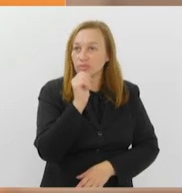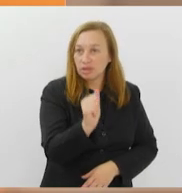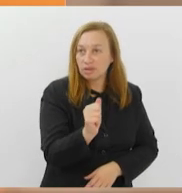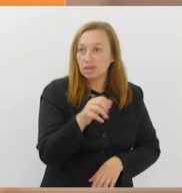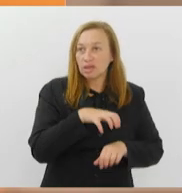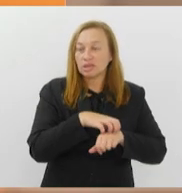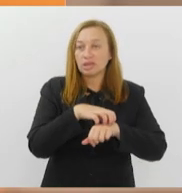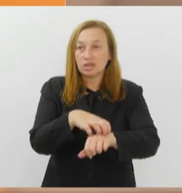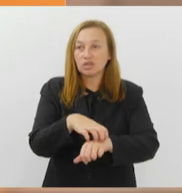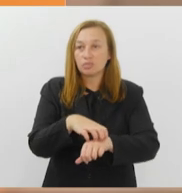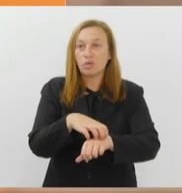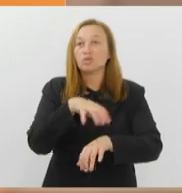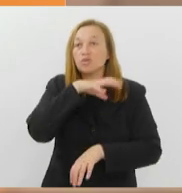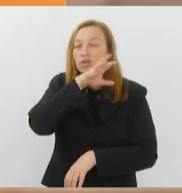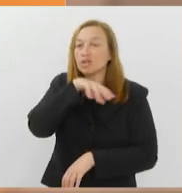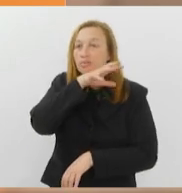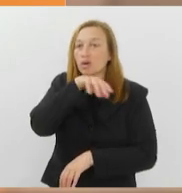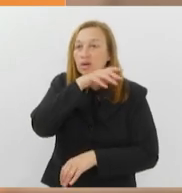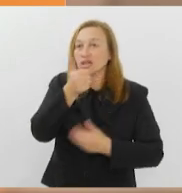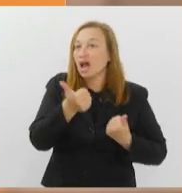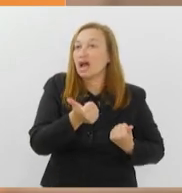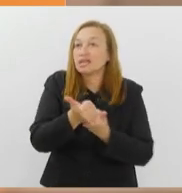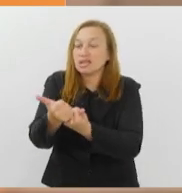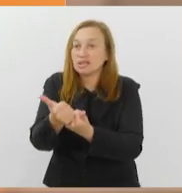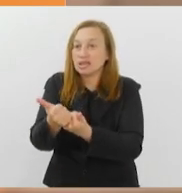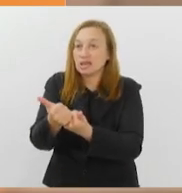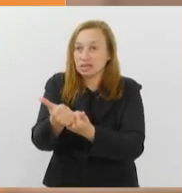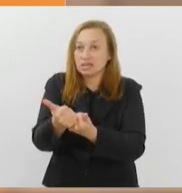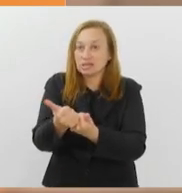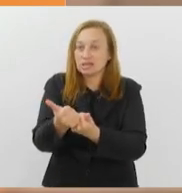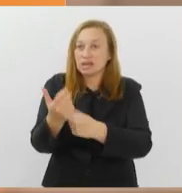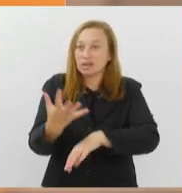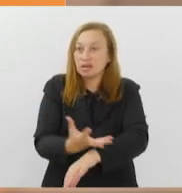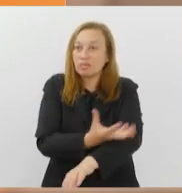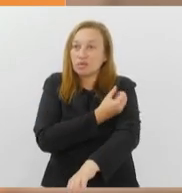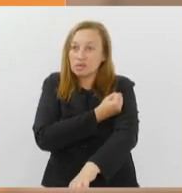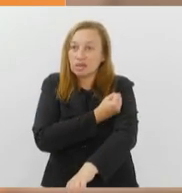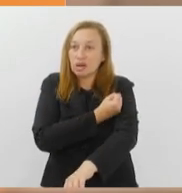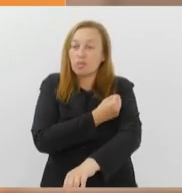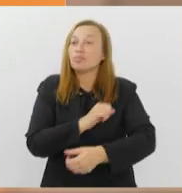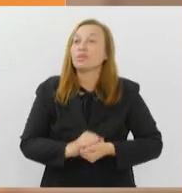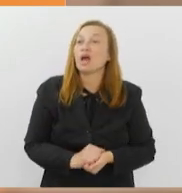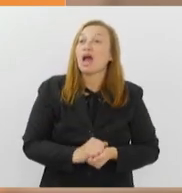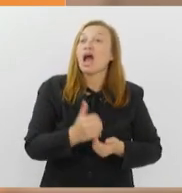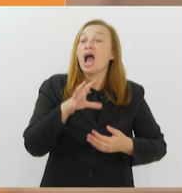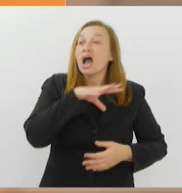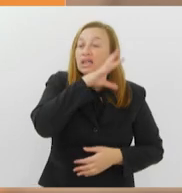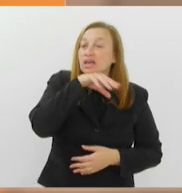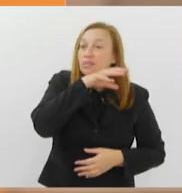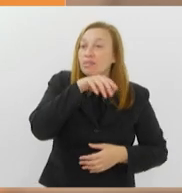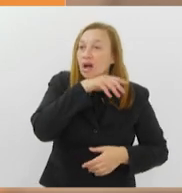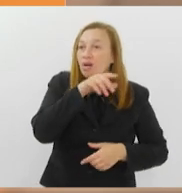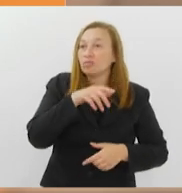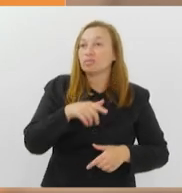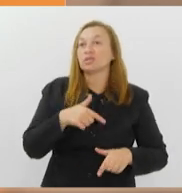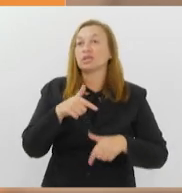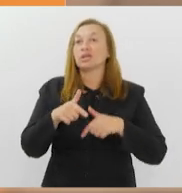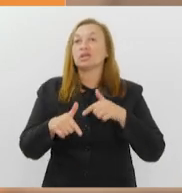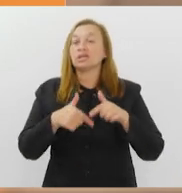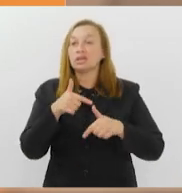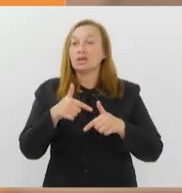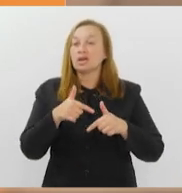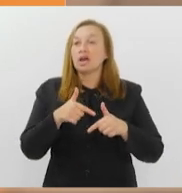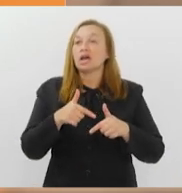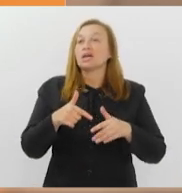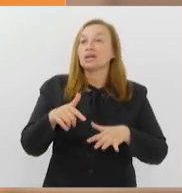Amorim, que assegura o direito de transporte do animal de assistência emocional e animal de serviço nas cabines